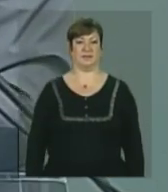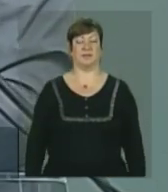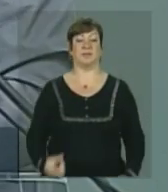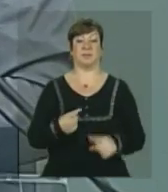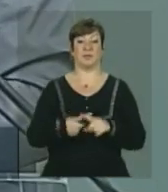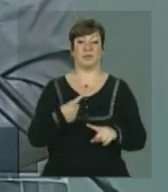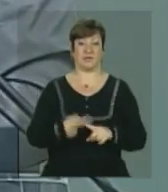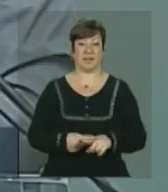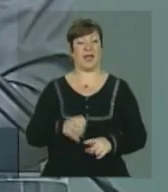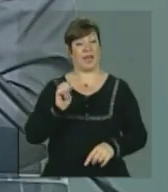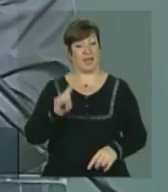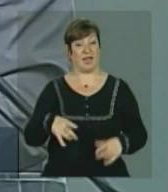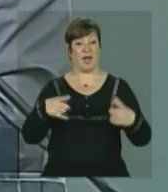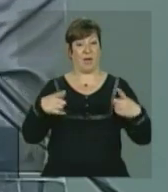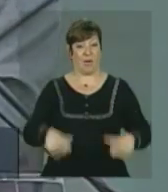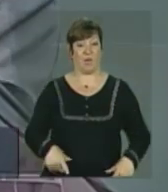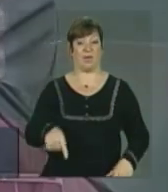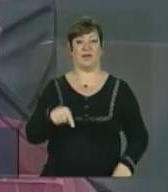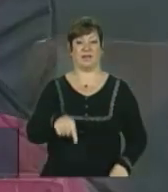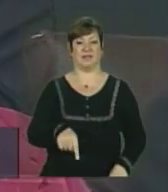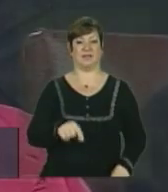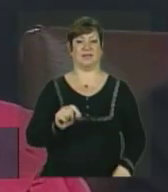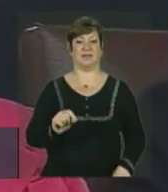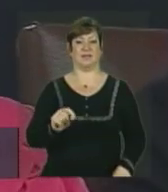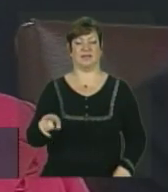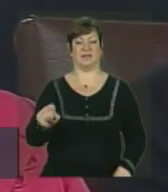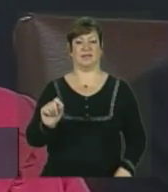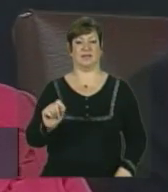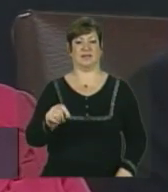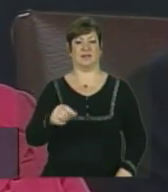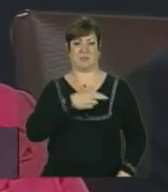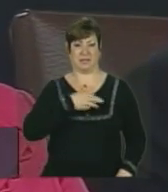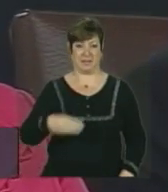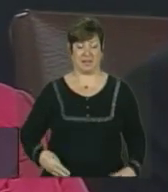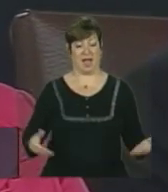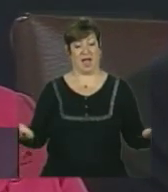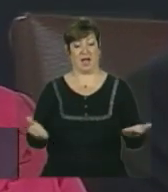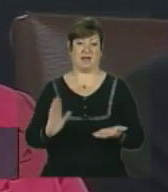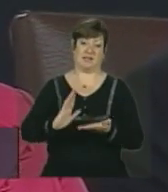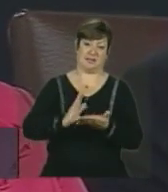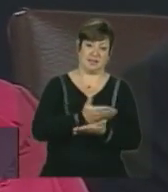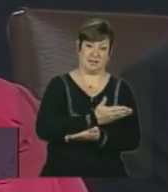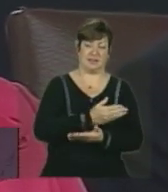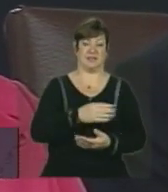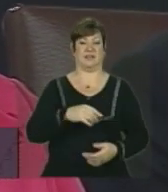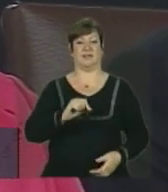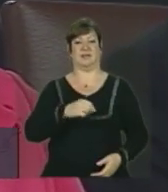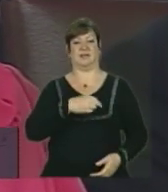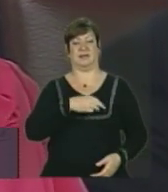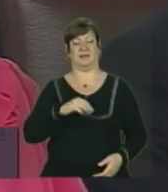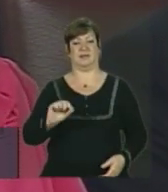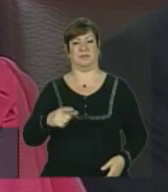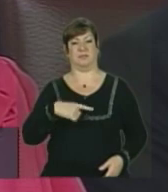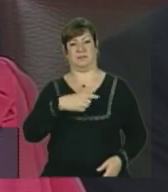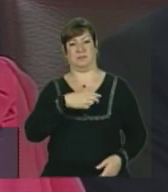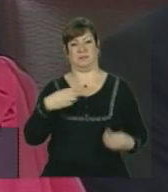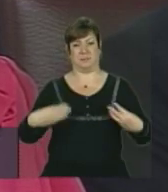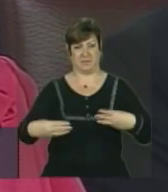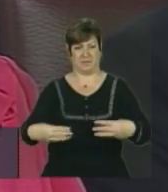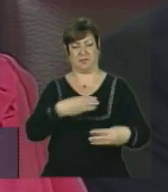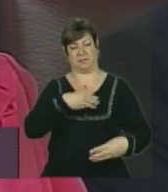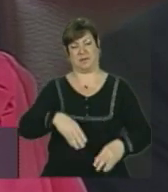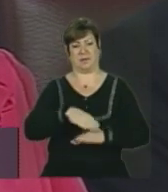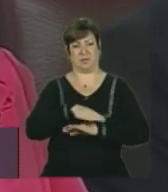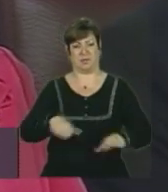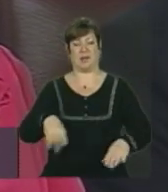Porque é onde, é onde, essa, inclusive, o Fernando Haddad está se afastando do ministério, está indo para... É pré-candidato a prefeito em São